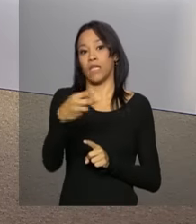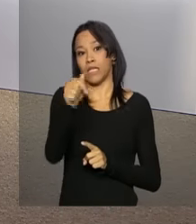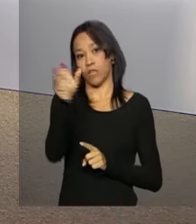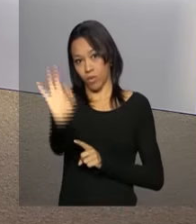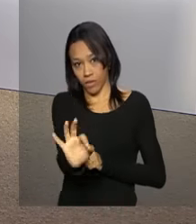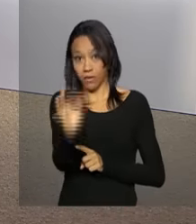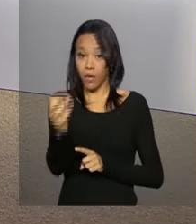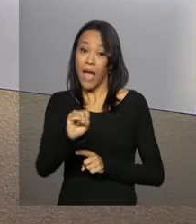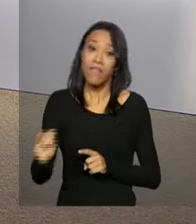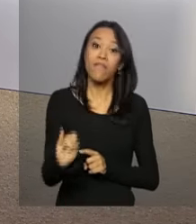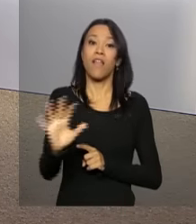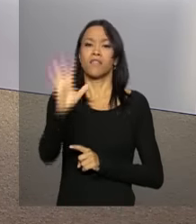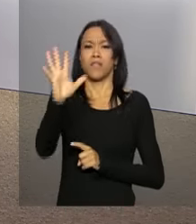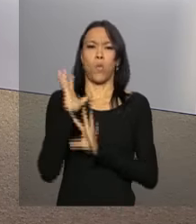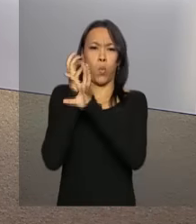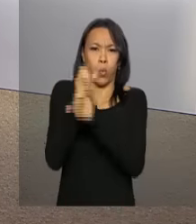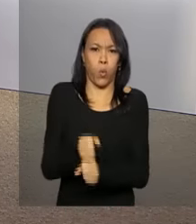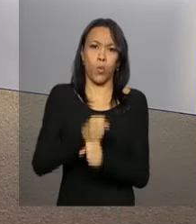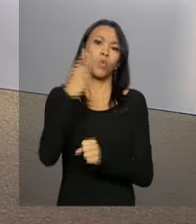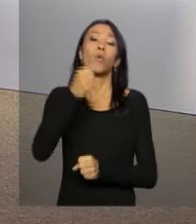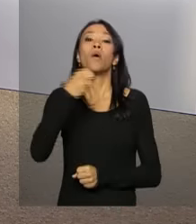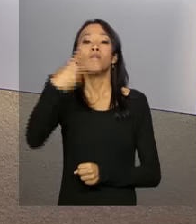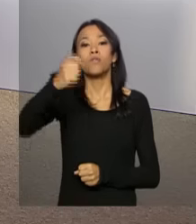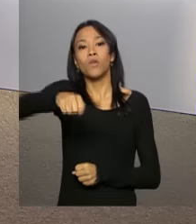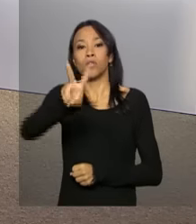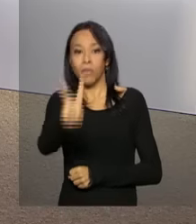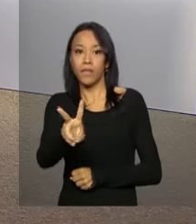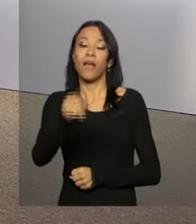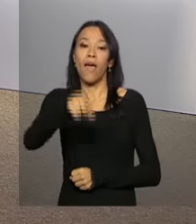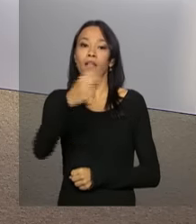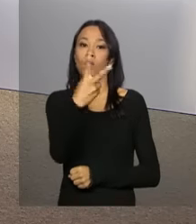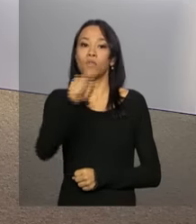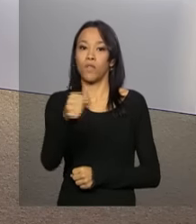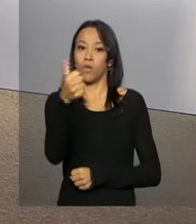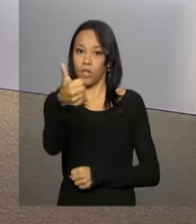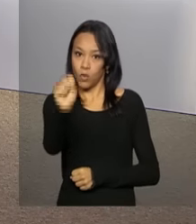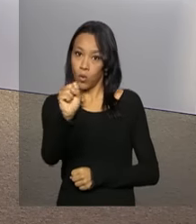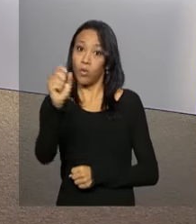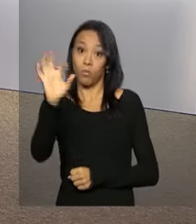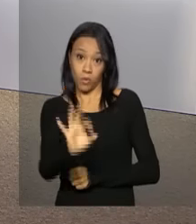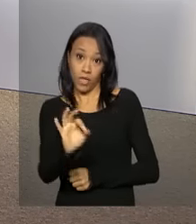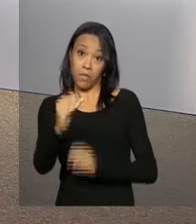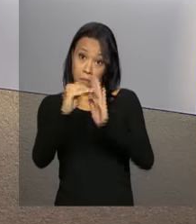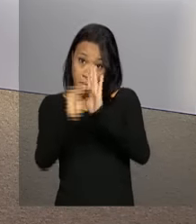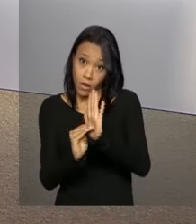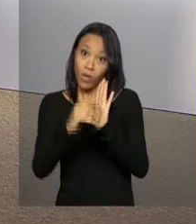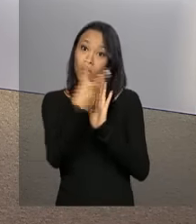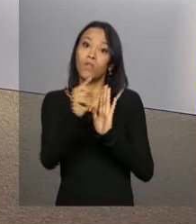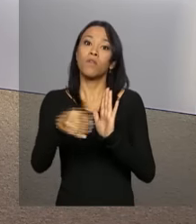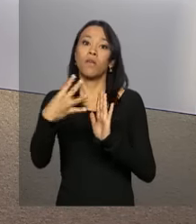A inflação acumulada no primeiro bimestre é de 2,18%, menor que os 2,48%